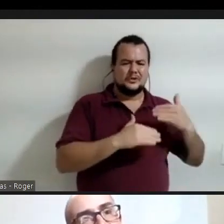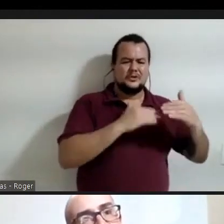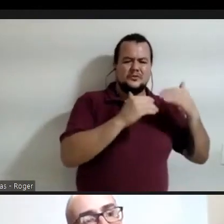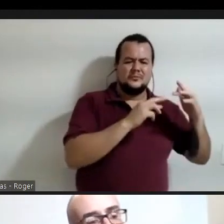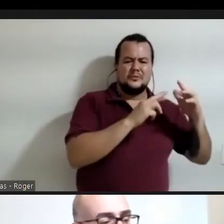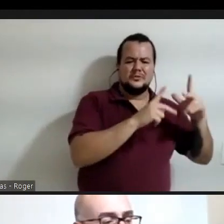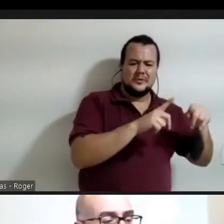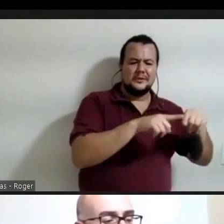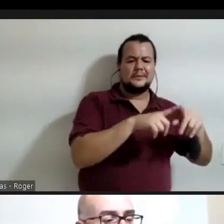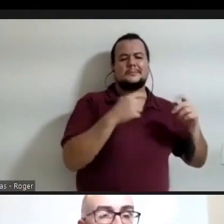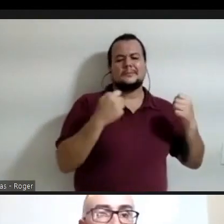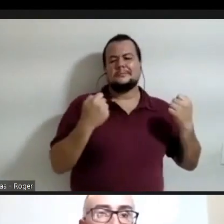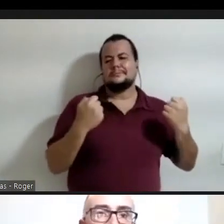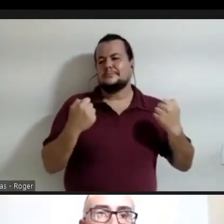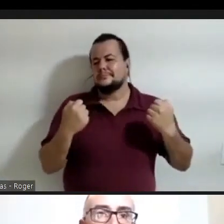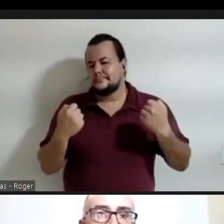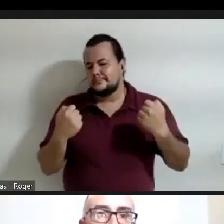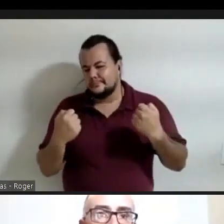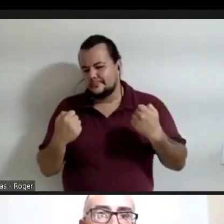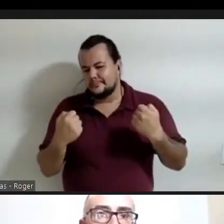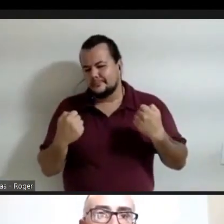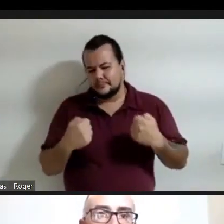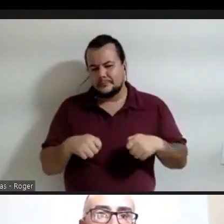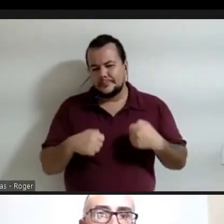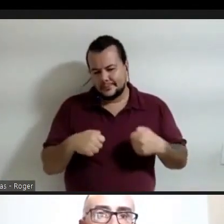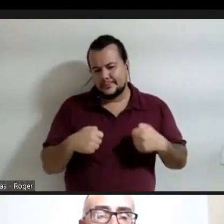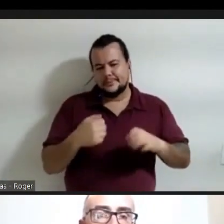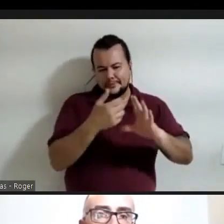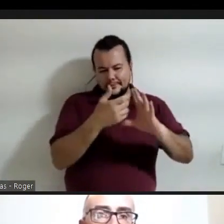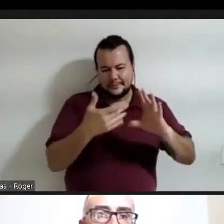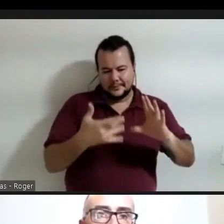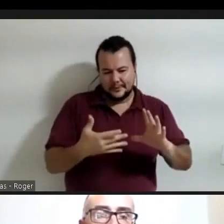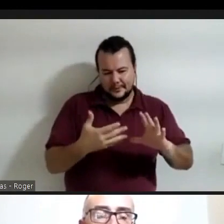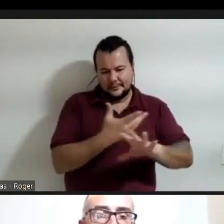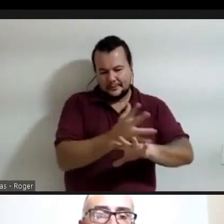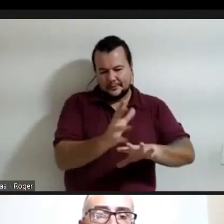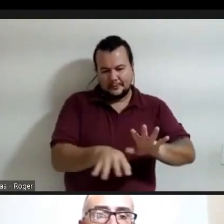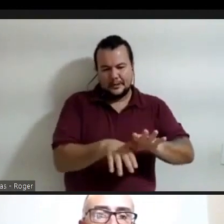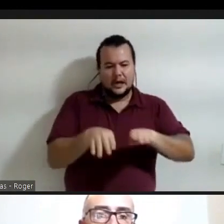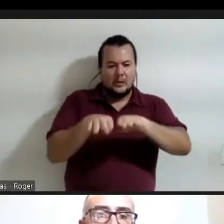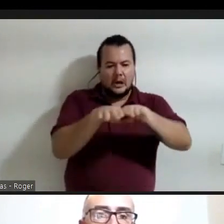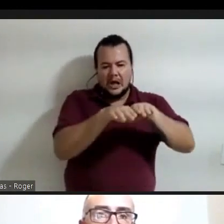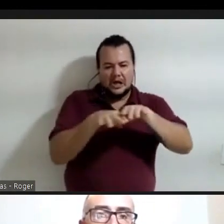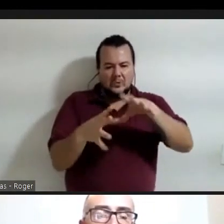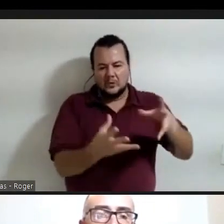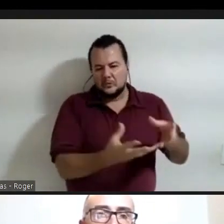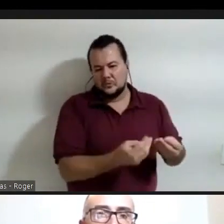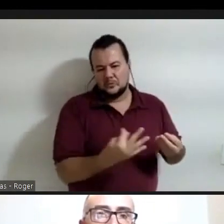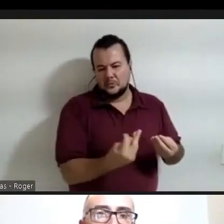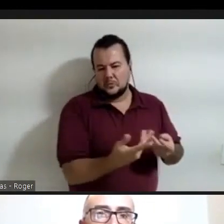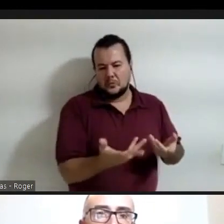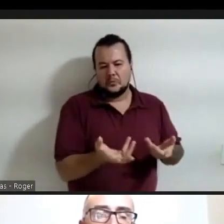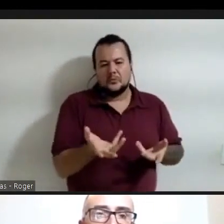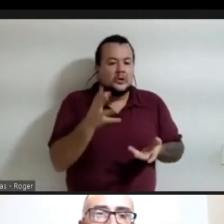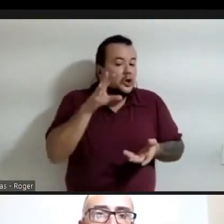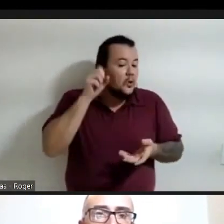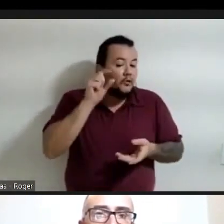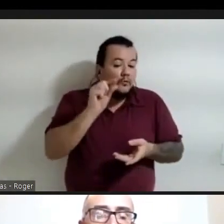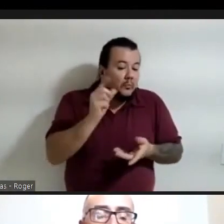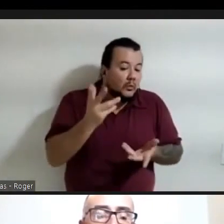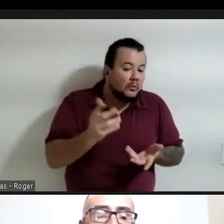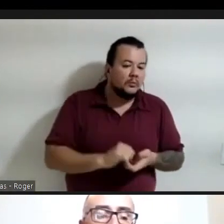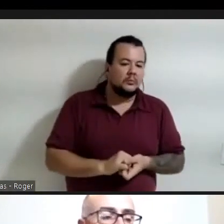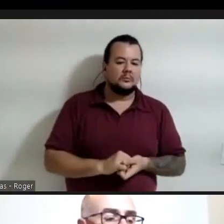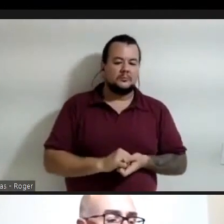necessidade desse critério ambiental ela é igual eu acho que no mundo inteiro, então eu queria ouvir um pouco de vocês,